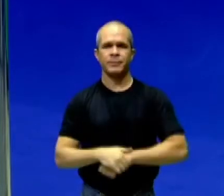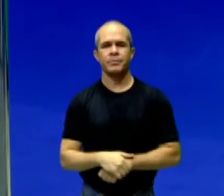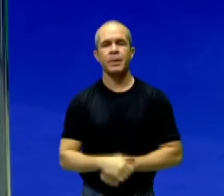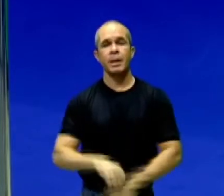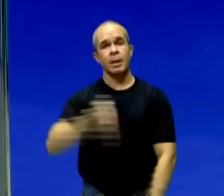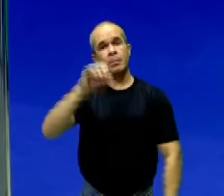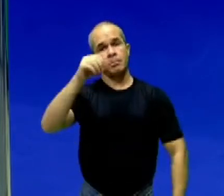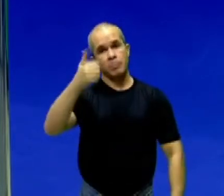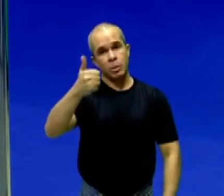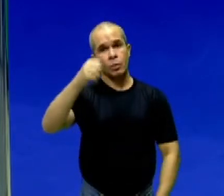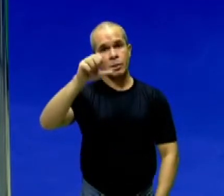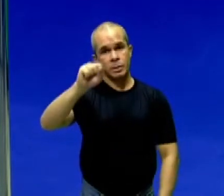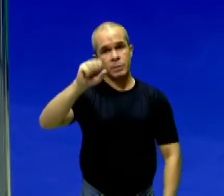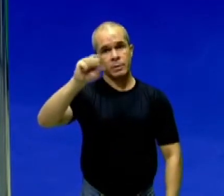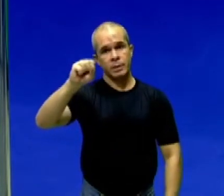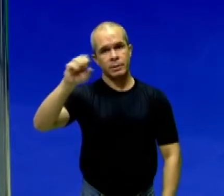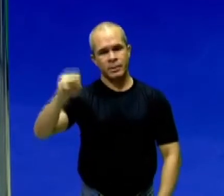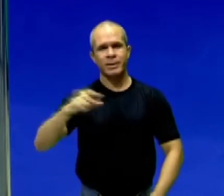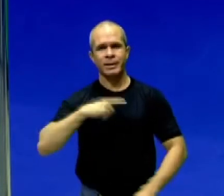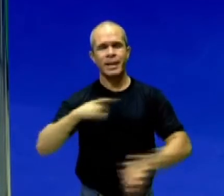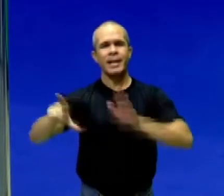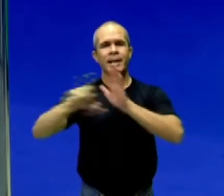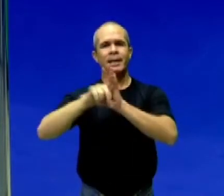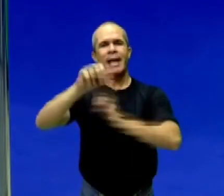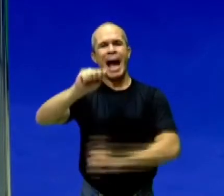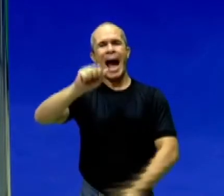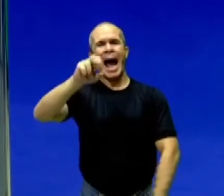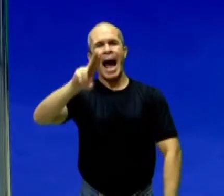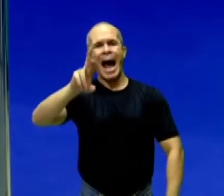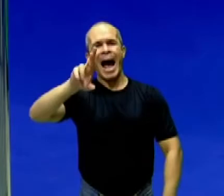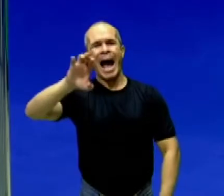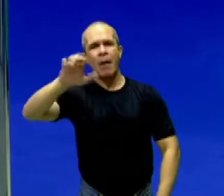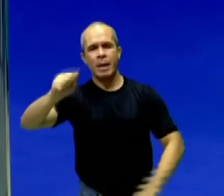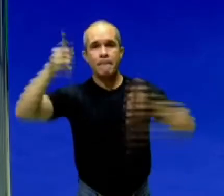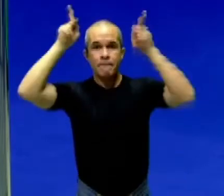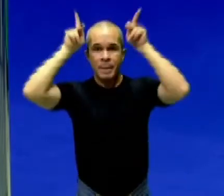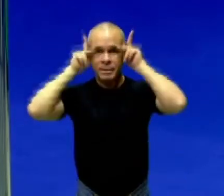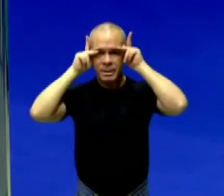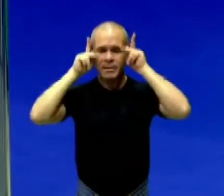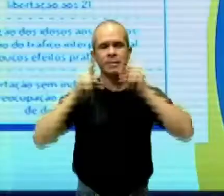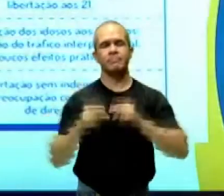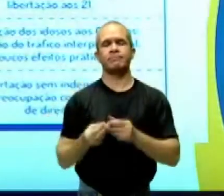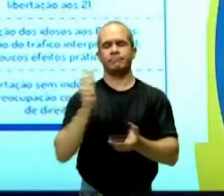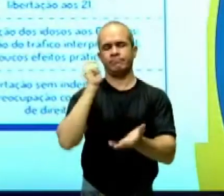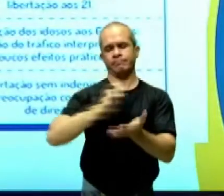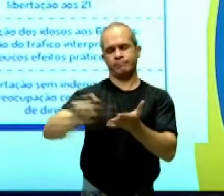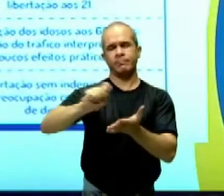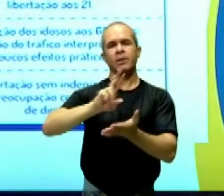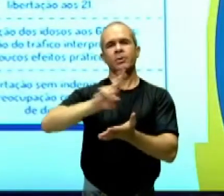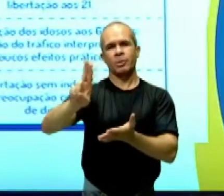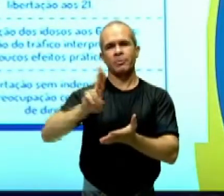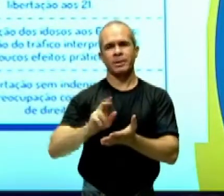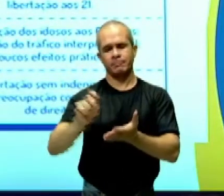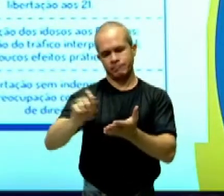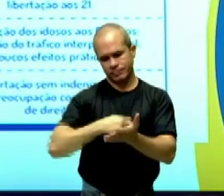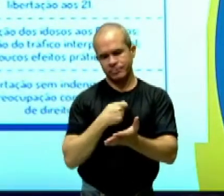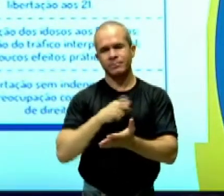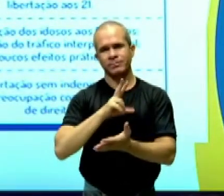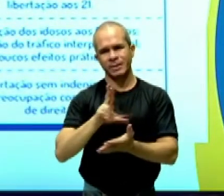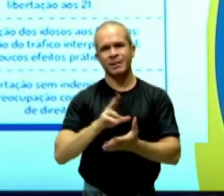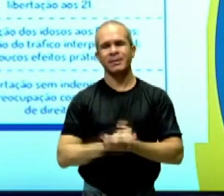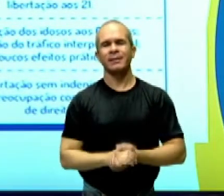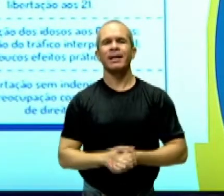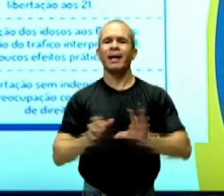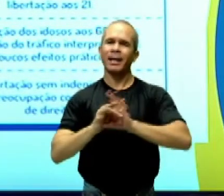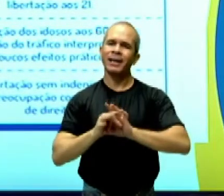1888, acontece a Lei Áurea, que foi assinada pela princesa Isabel, abolindo formalmente a escravatura.